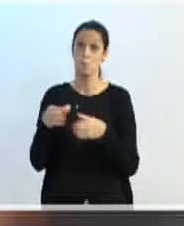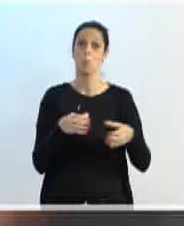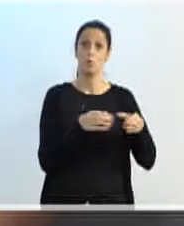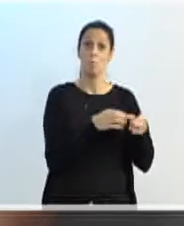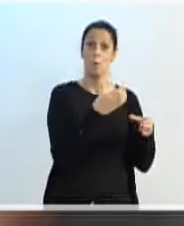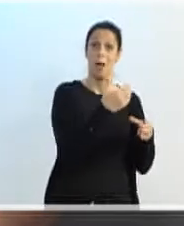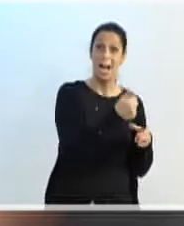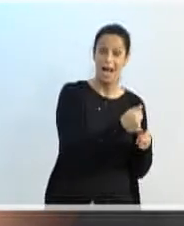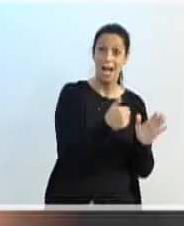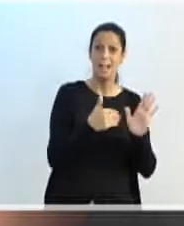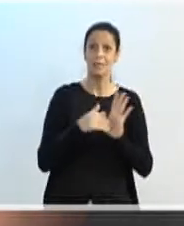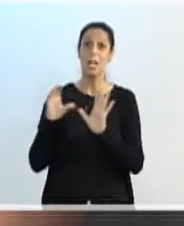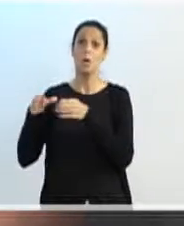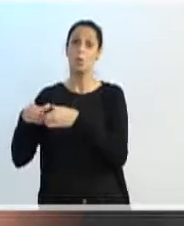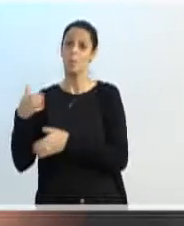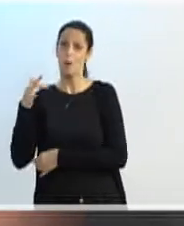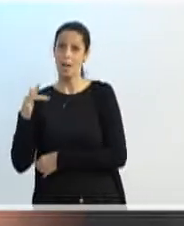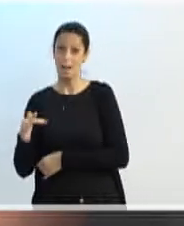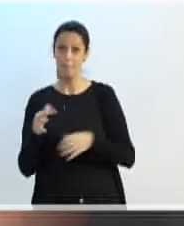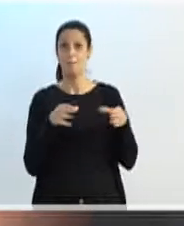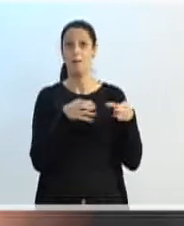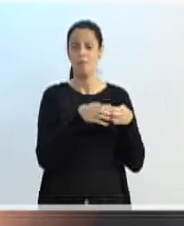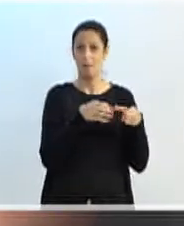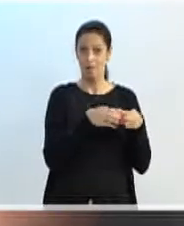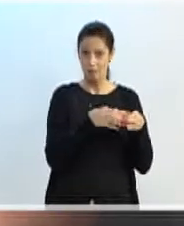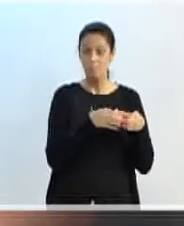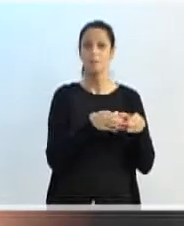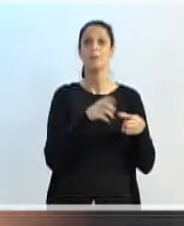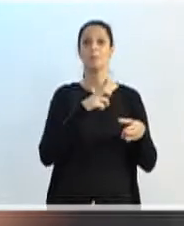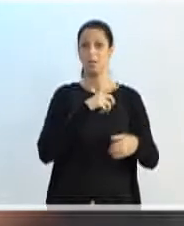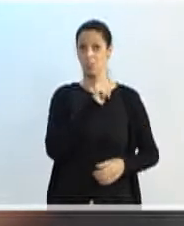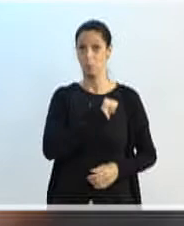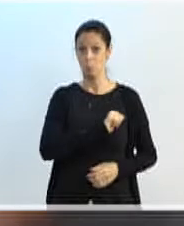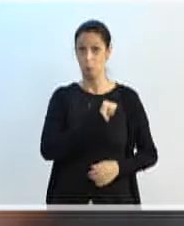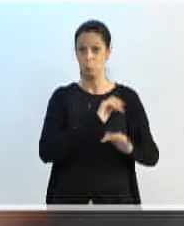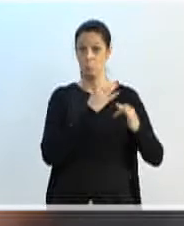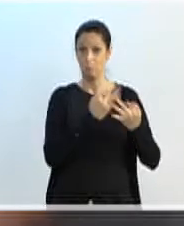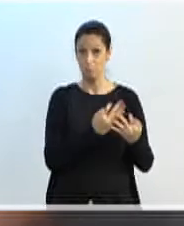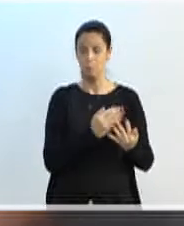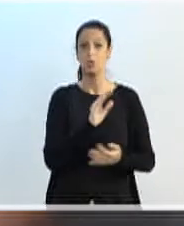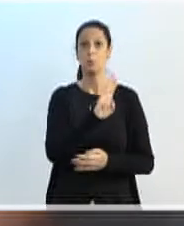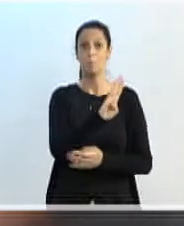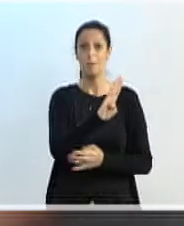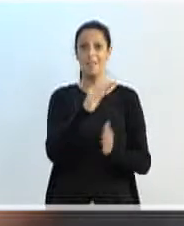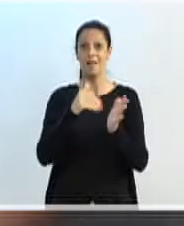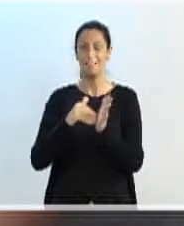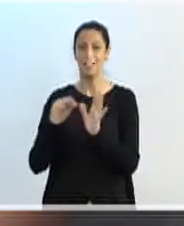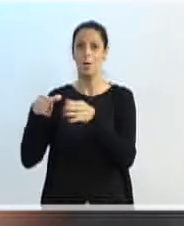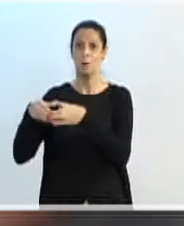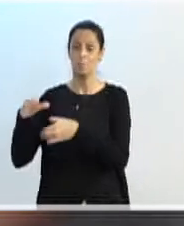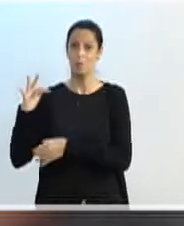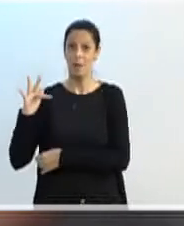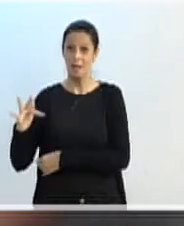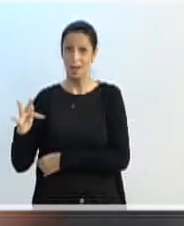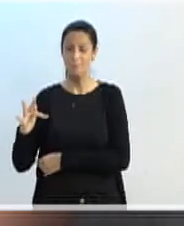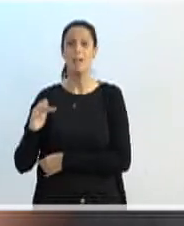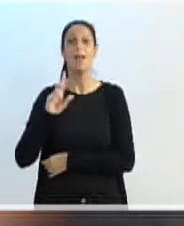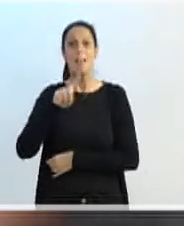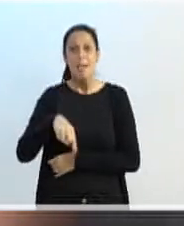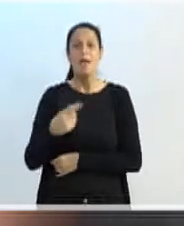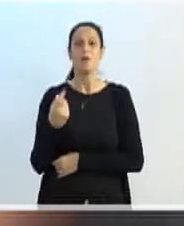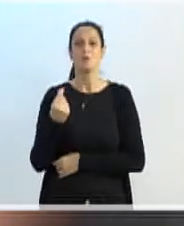O grupo A sendo para famílias beneficiárias do programa Bolsa Família e do B até o F, levando em consideração a renda per capita